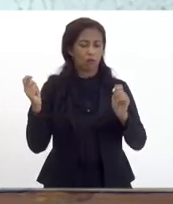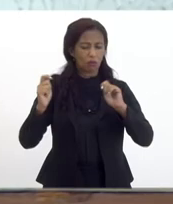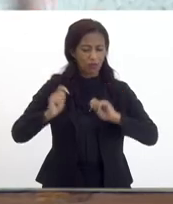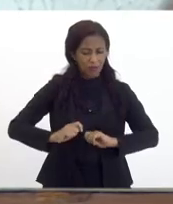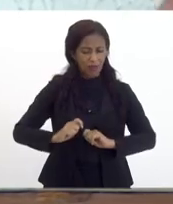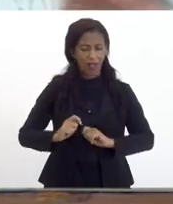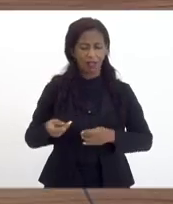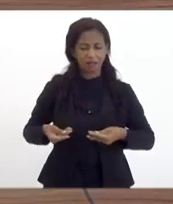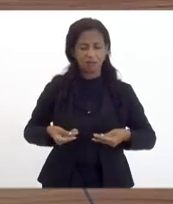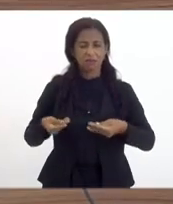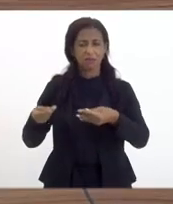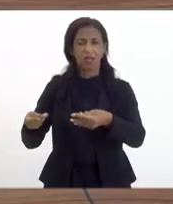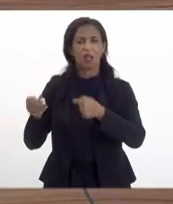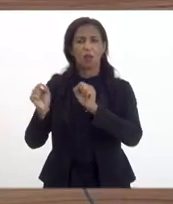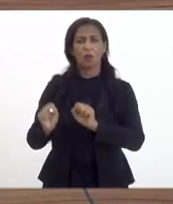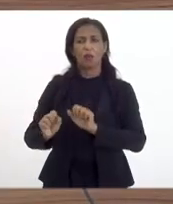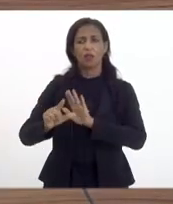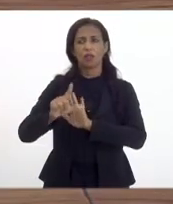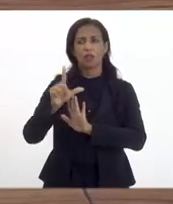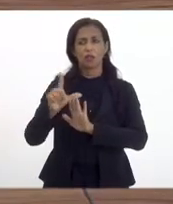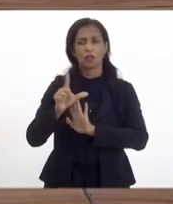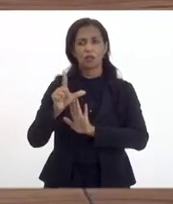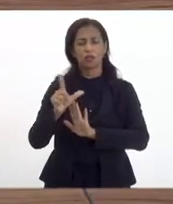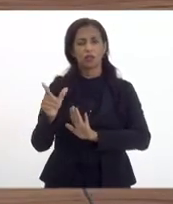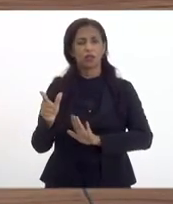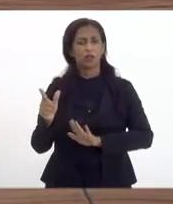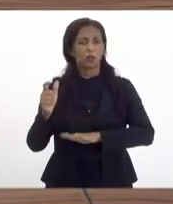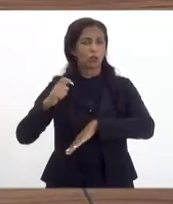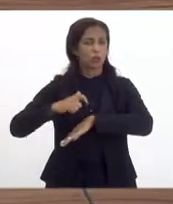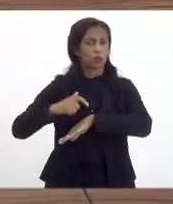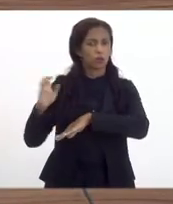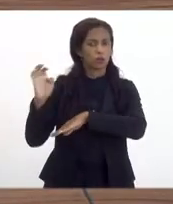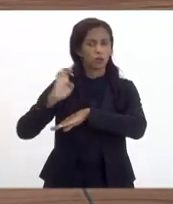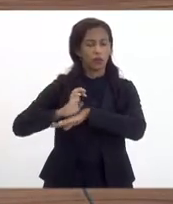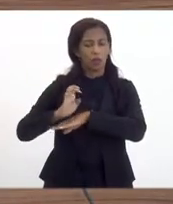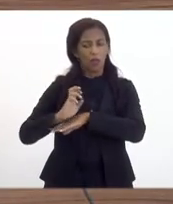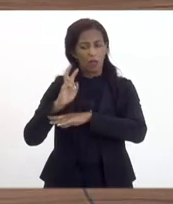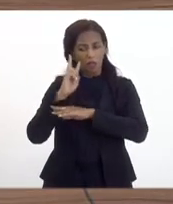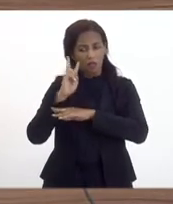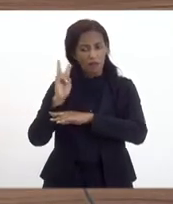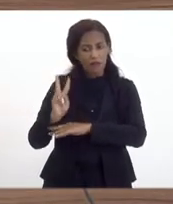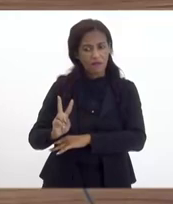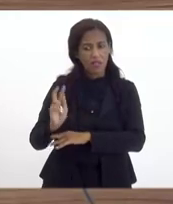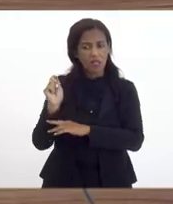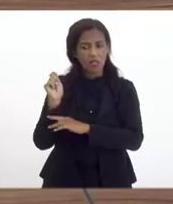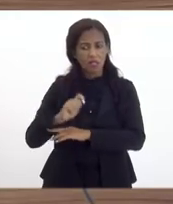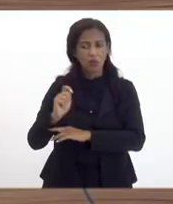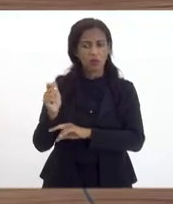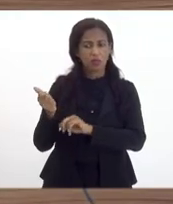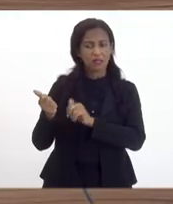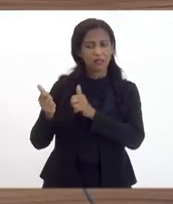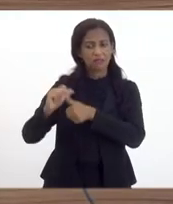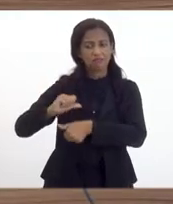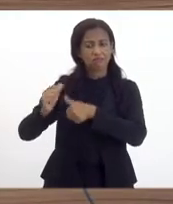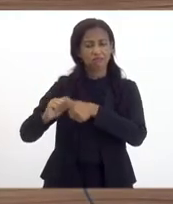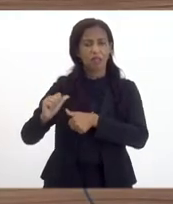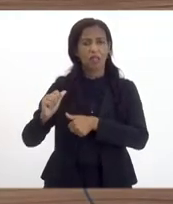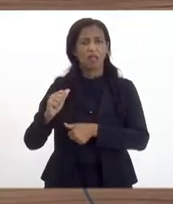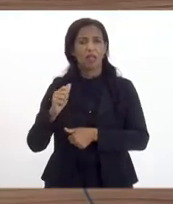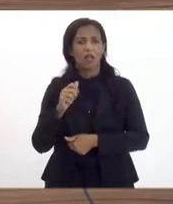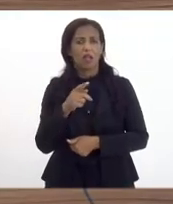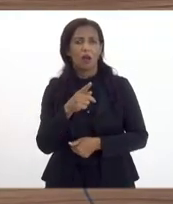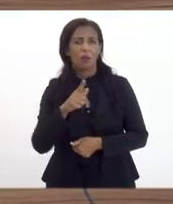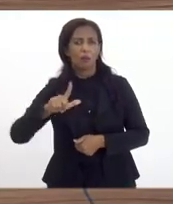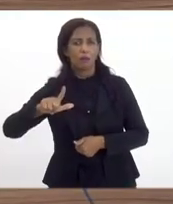ao poder legislativo no âmbito estadual ver se consegue se adequar ao projeto de lei